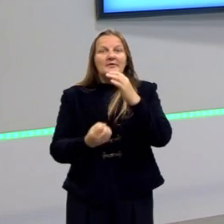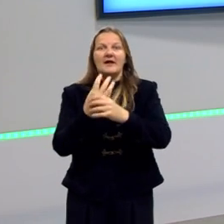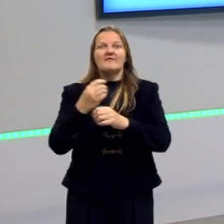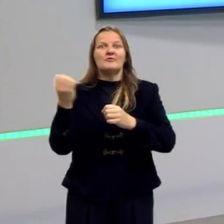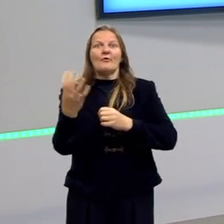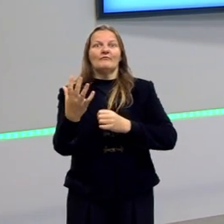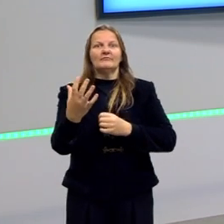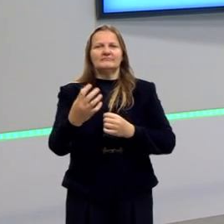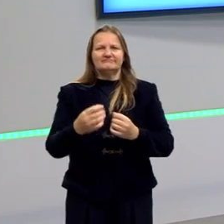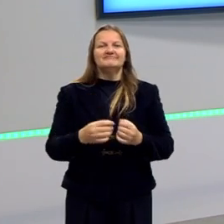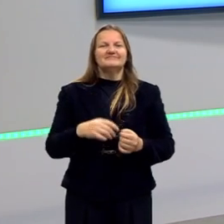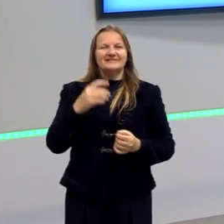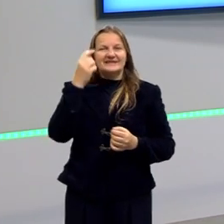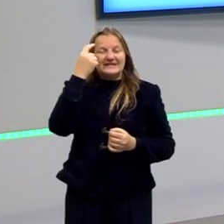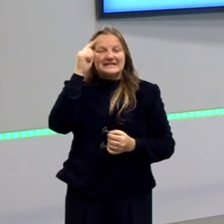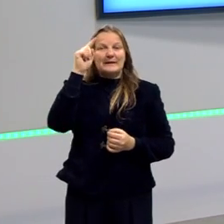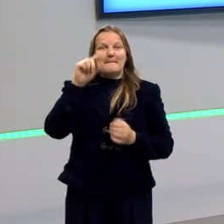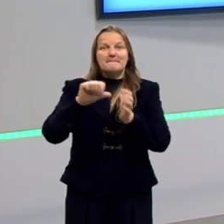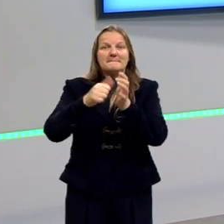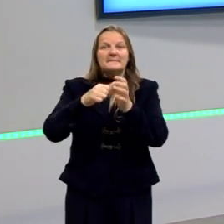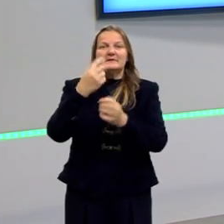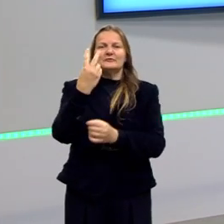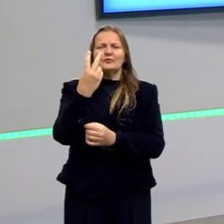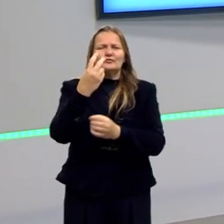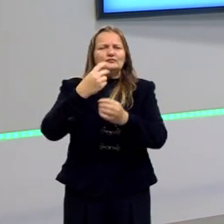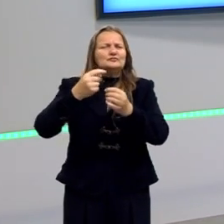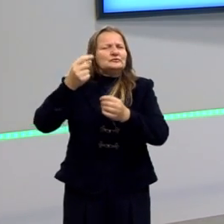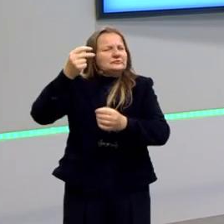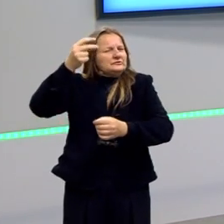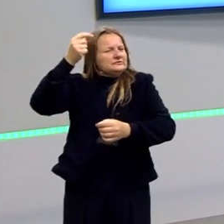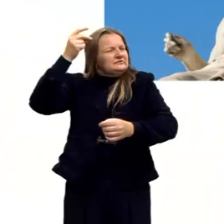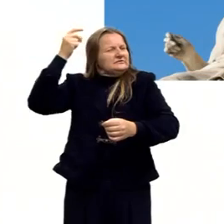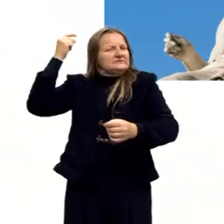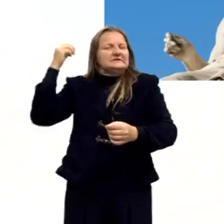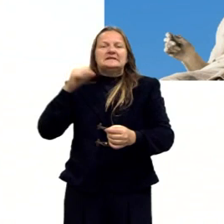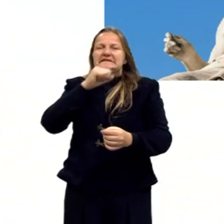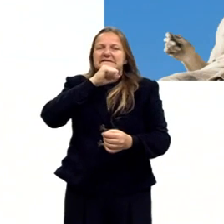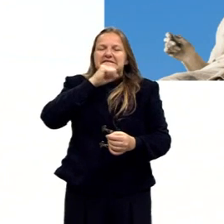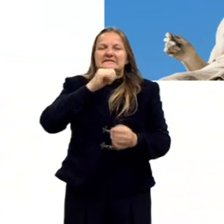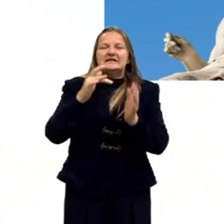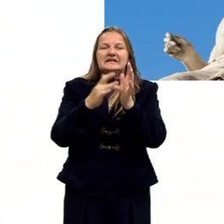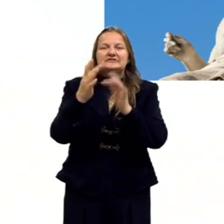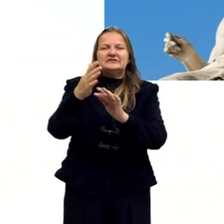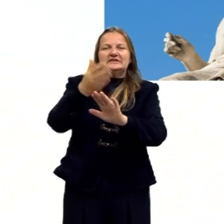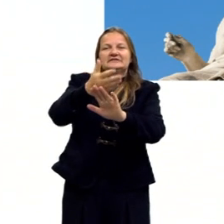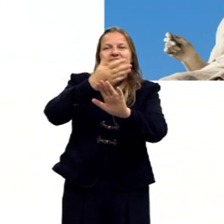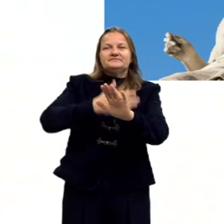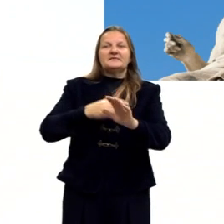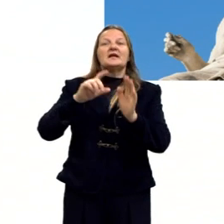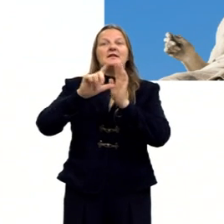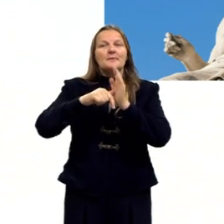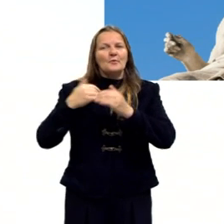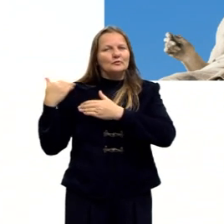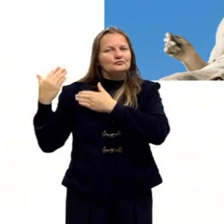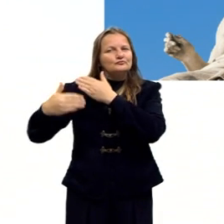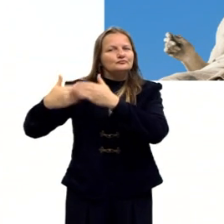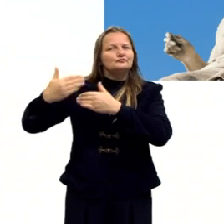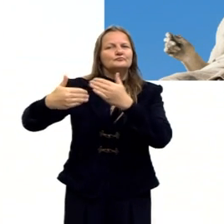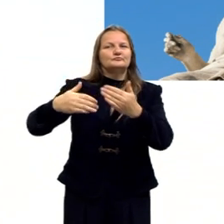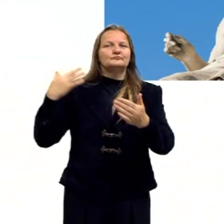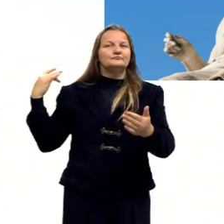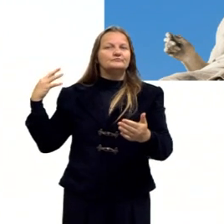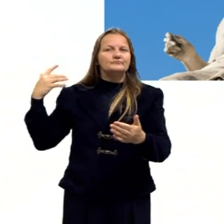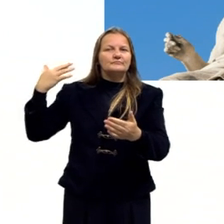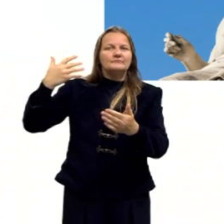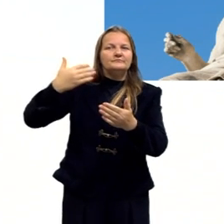origem das coisas lá, antigamente, antes de Cristo. Depois, então, estamos vendo